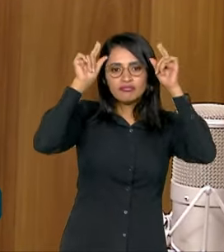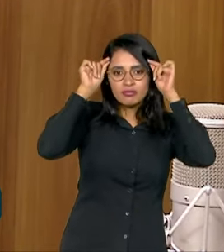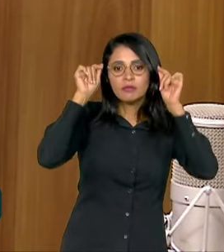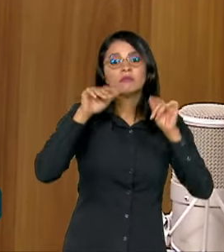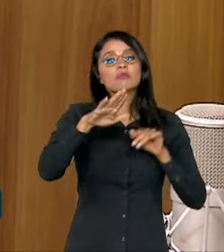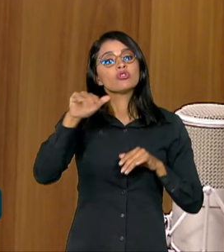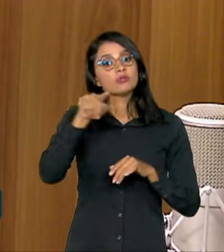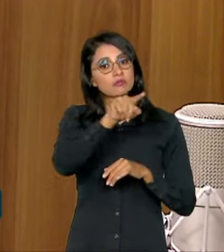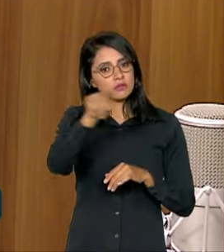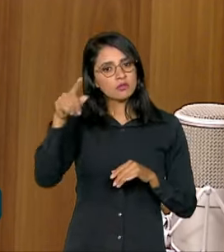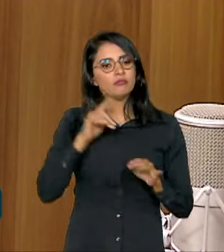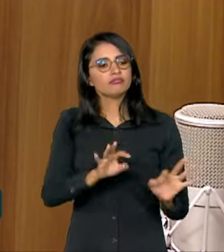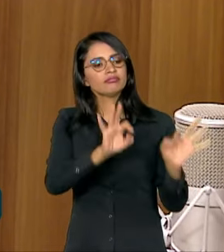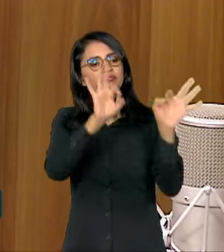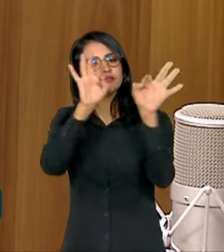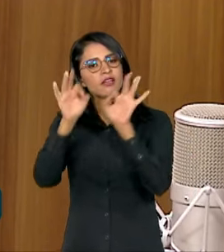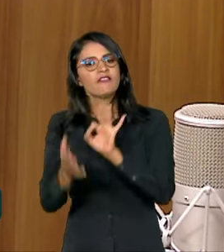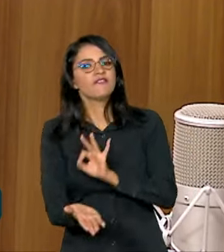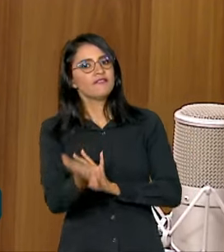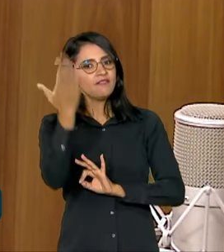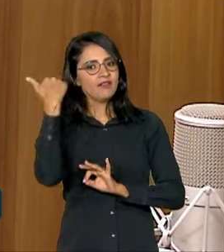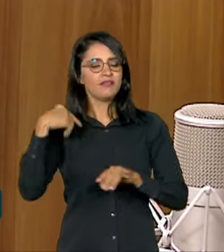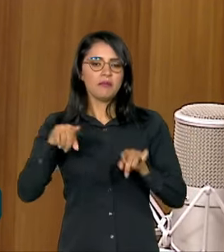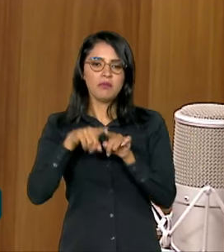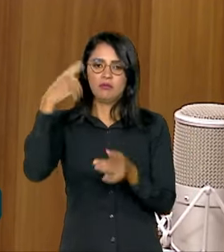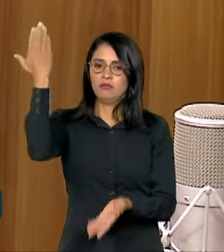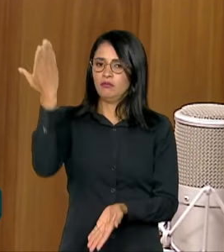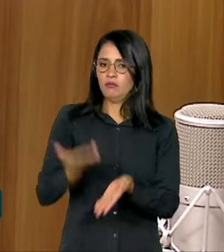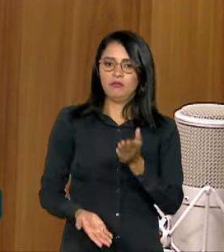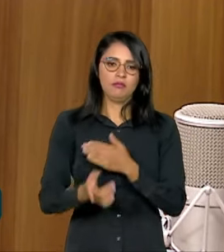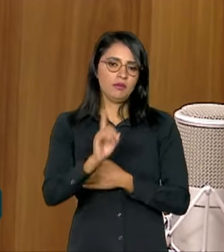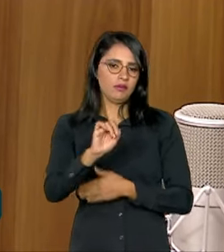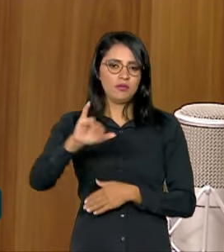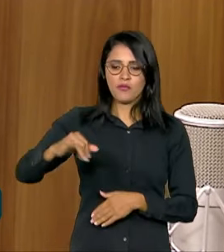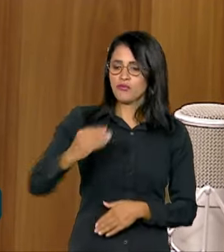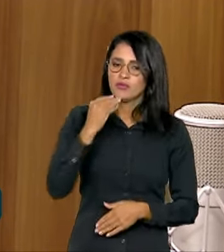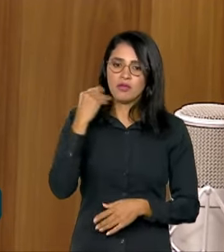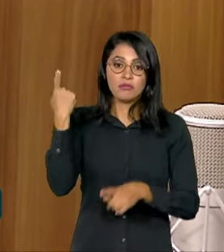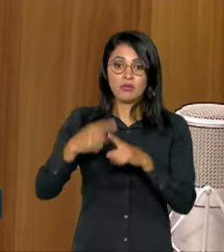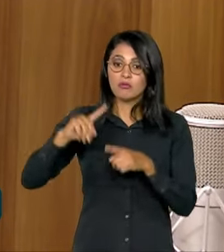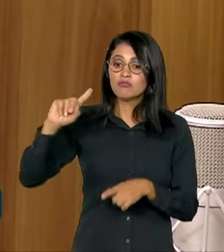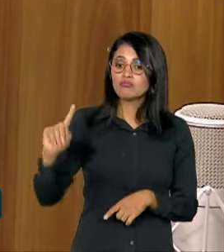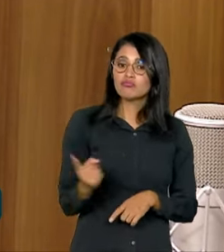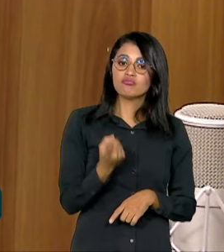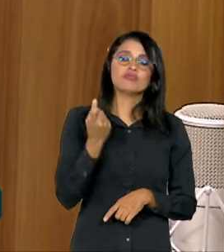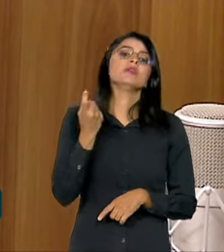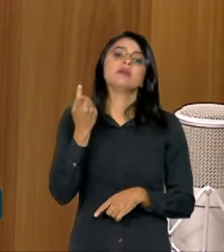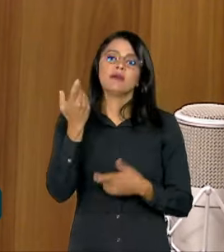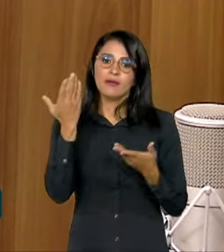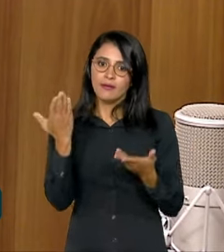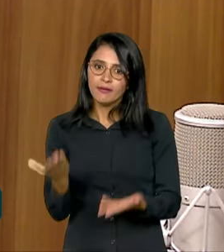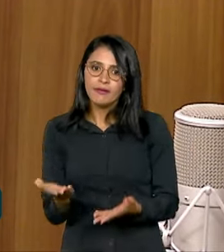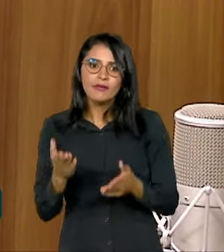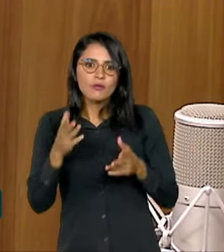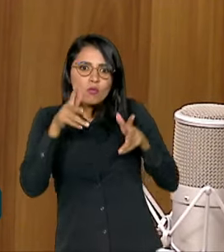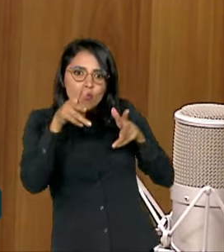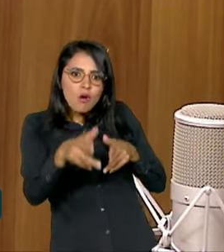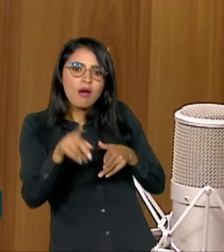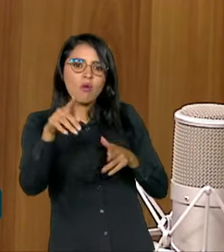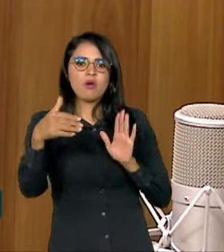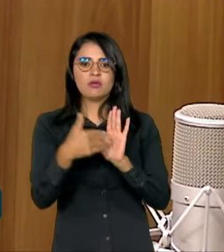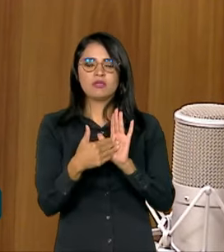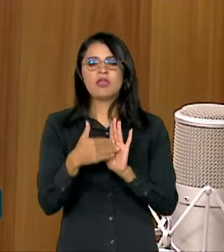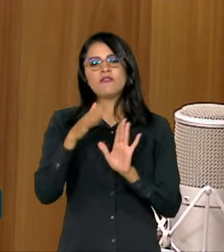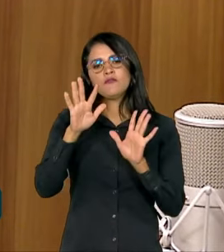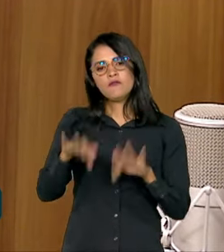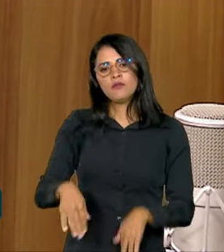chamado para você que está acompanhando a gente, venha se desenrolar, não perca essa oportunidade, porque ela é única, e nessas condições é só até